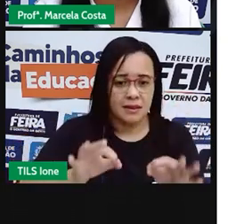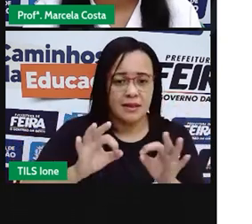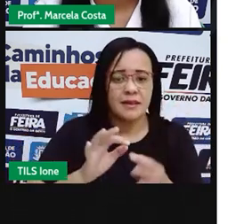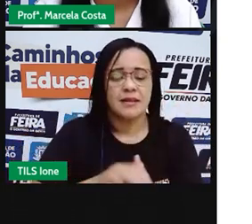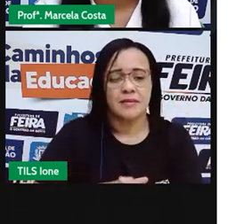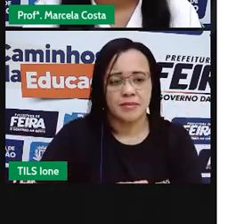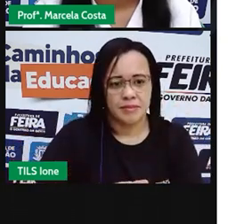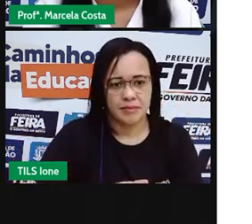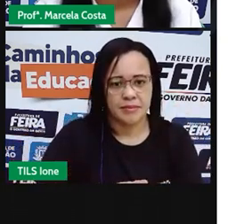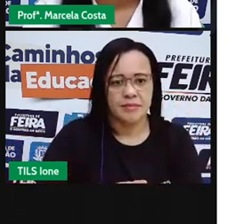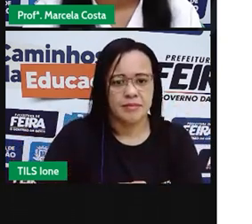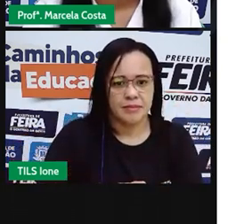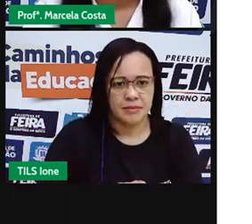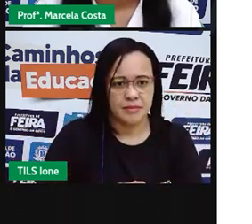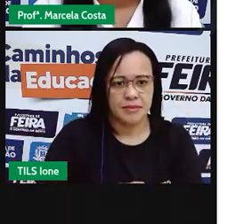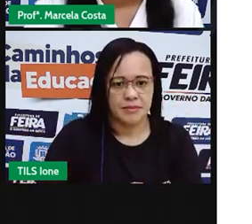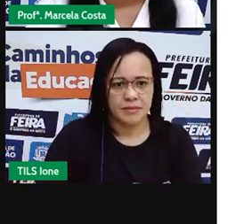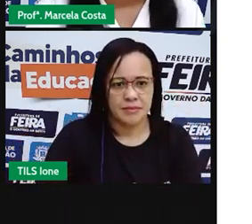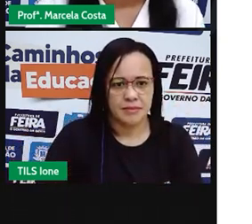rua.